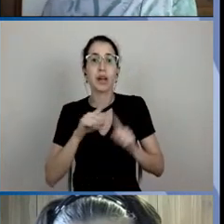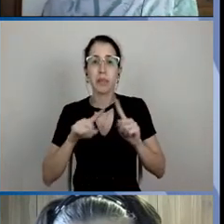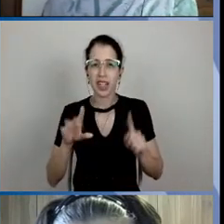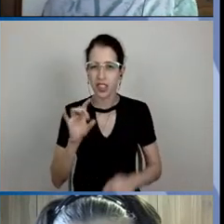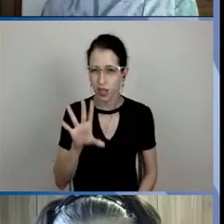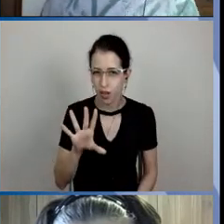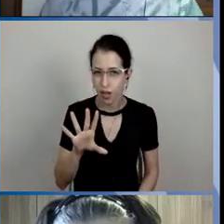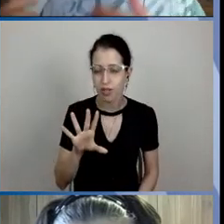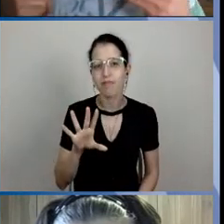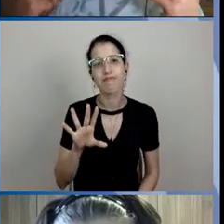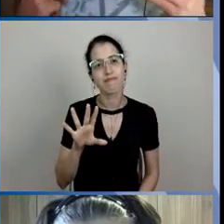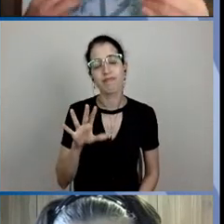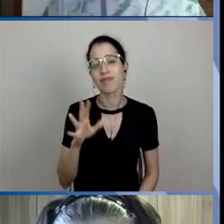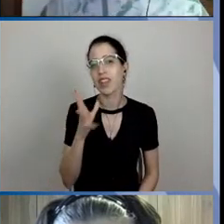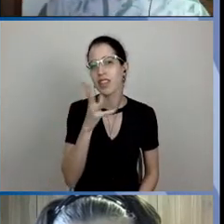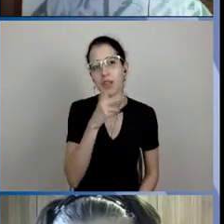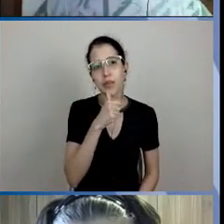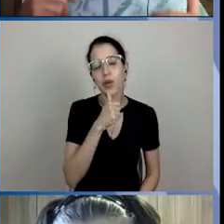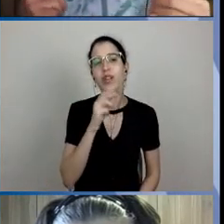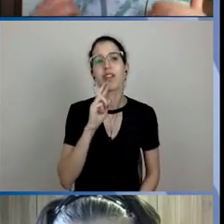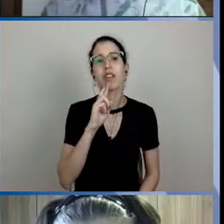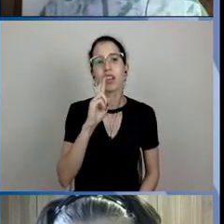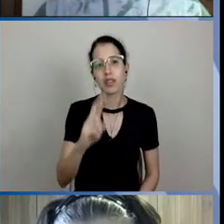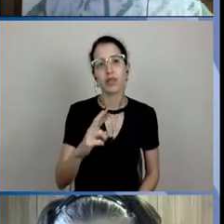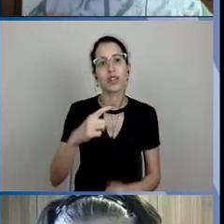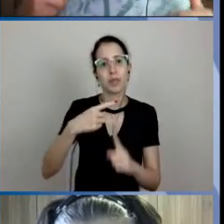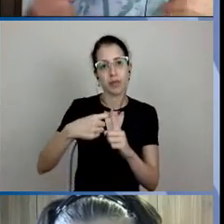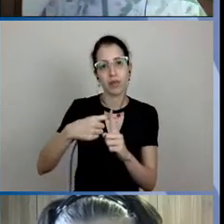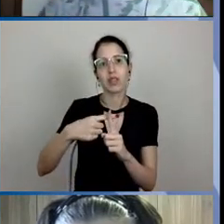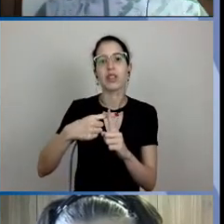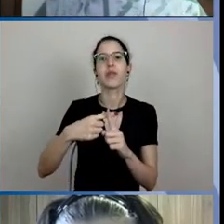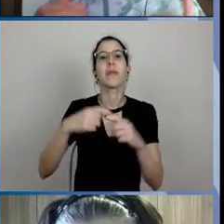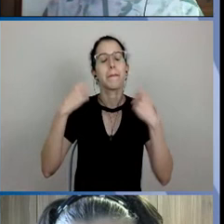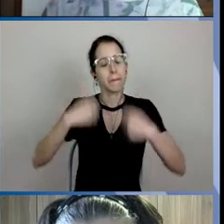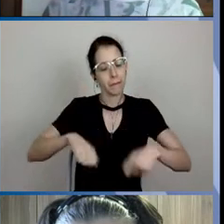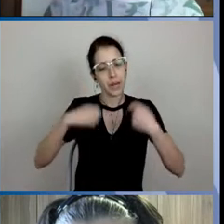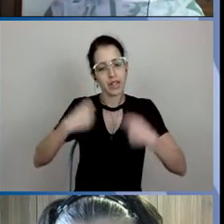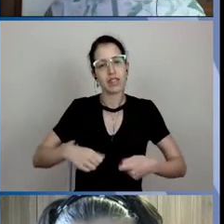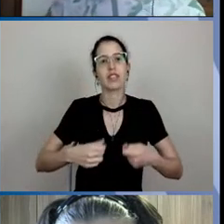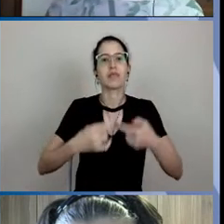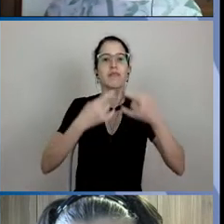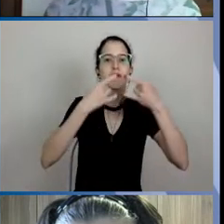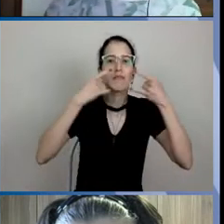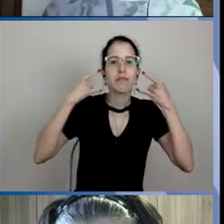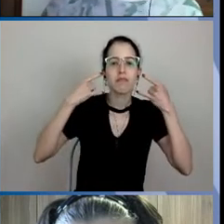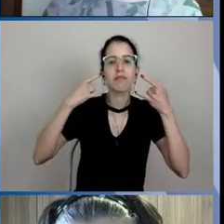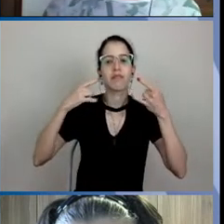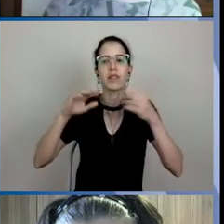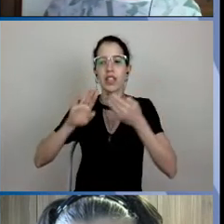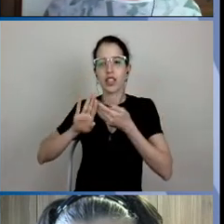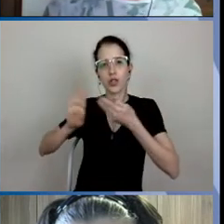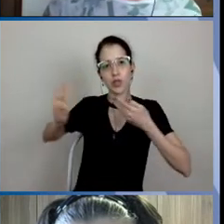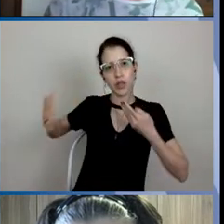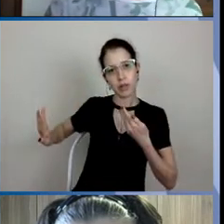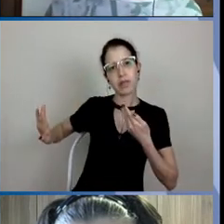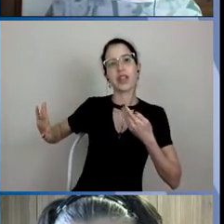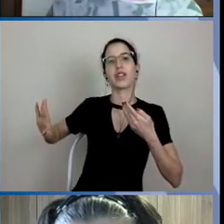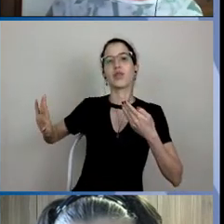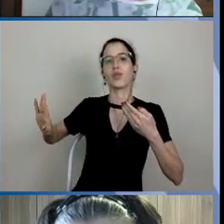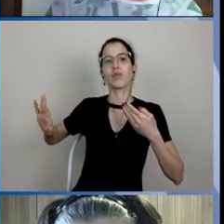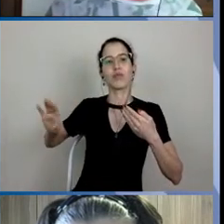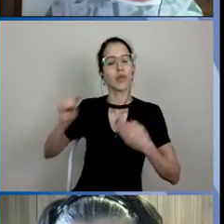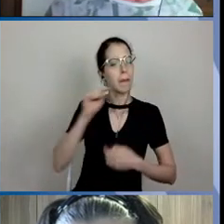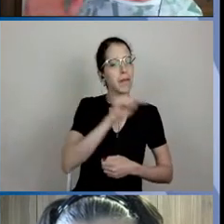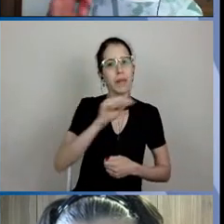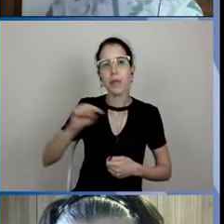trazer resposta. Então, tem que ter vacina, tem que ter isolamento social, tem que ter máscara, tem que ter tudo junto, porque senão, de outra maneira, a gente não consegue